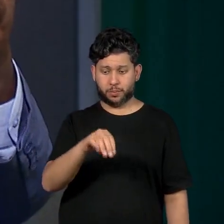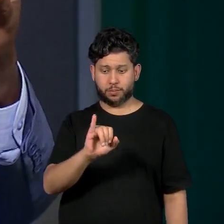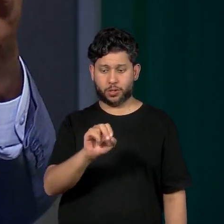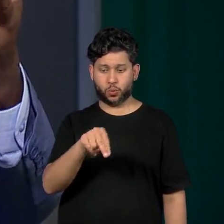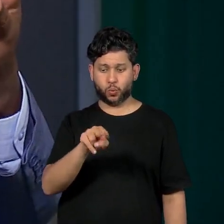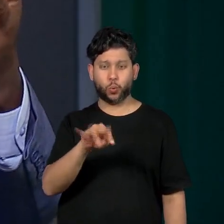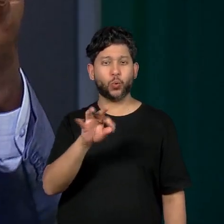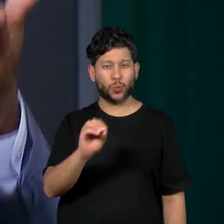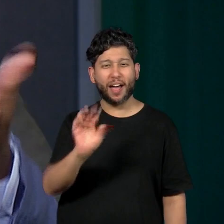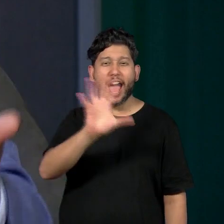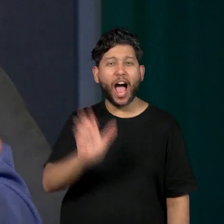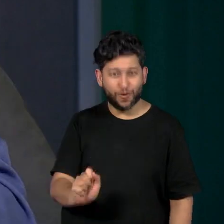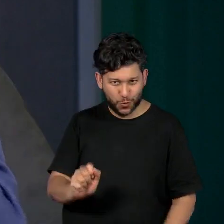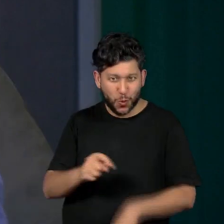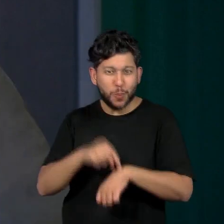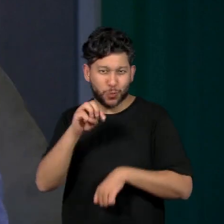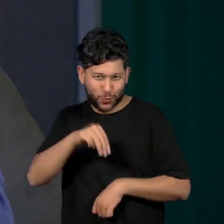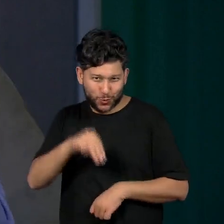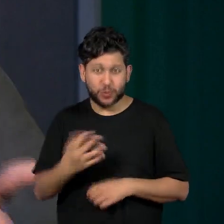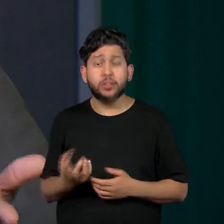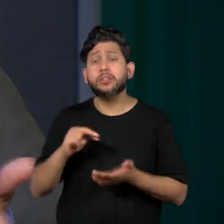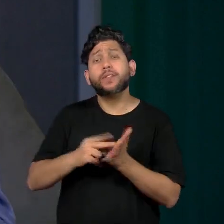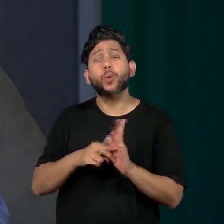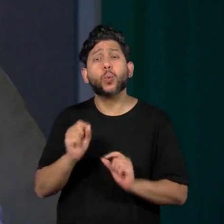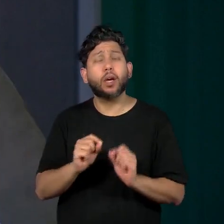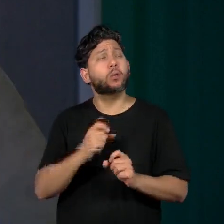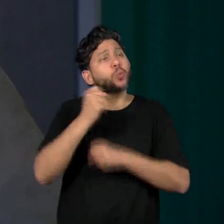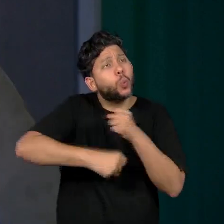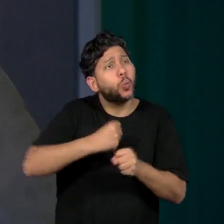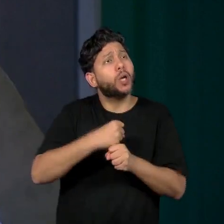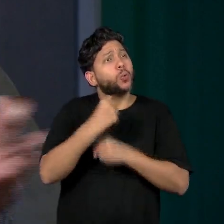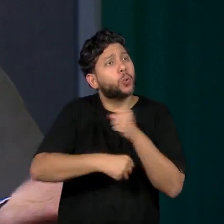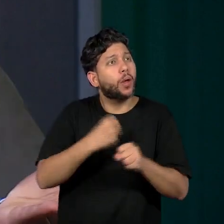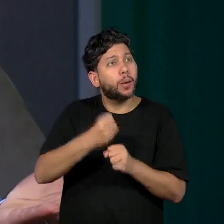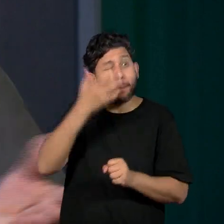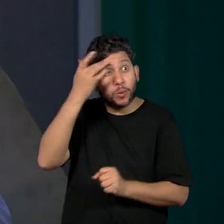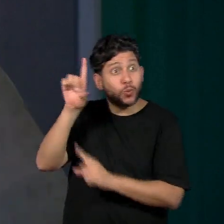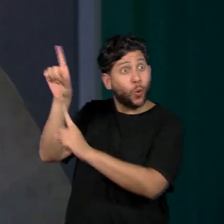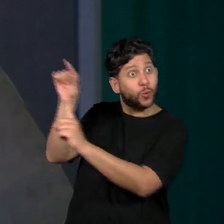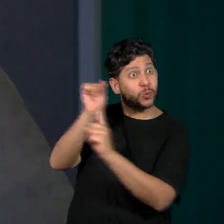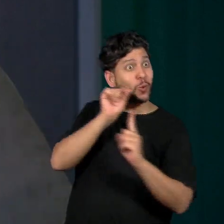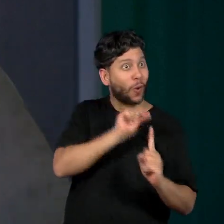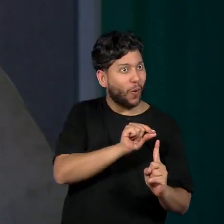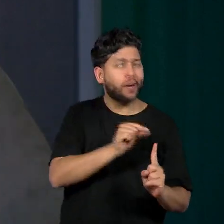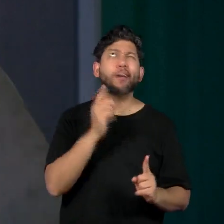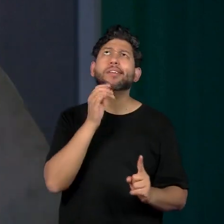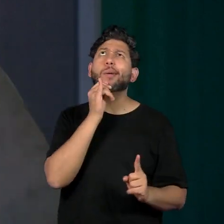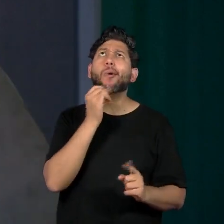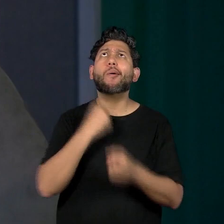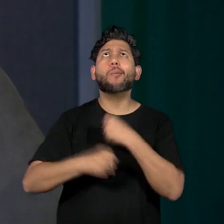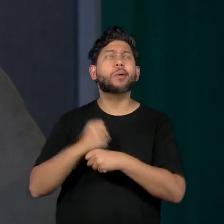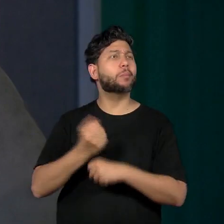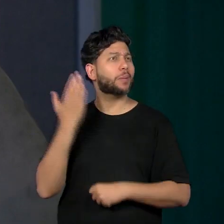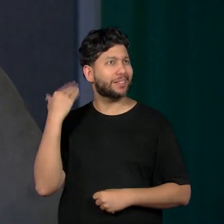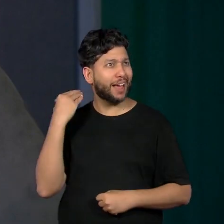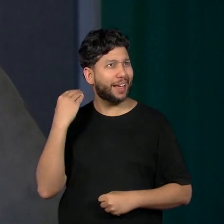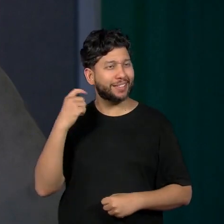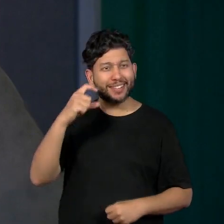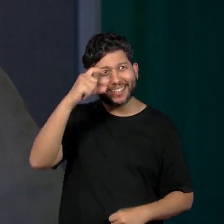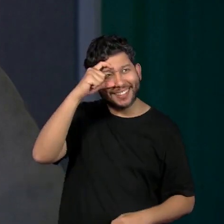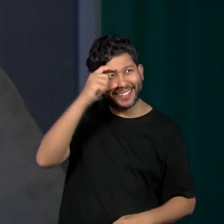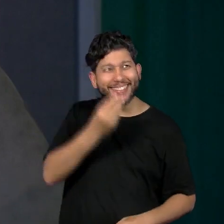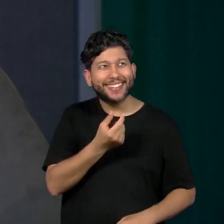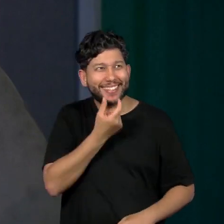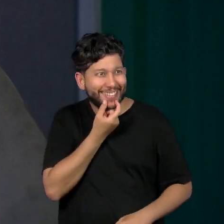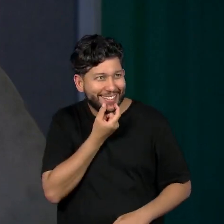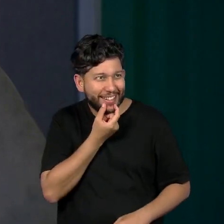aí uma personalidade temática, que já foi Mário de Andrade no ano passado, por exemplo, e que esse ano